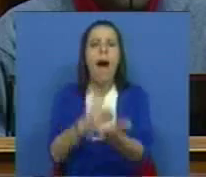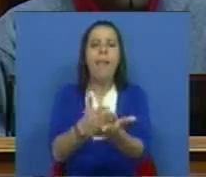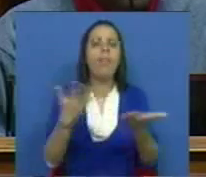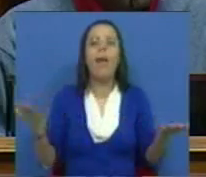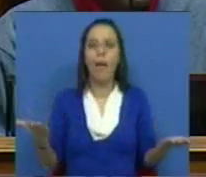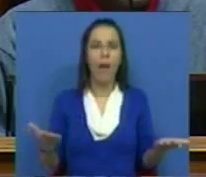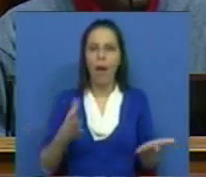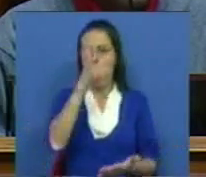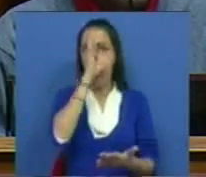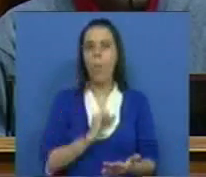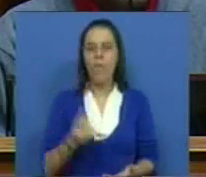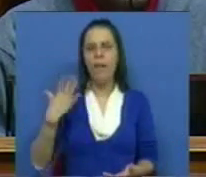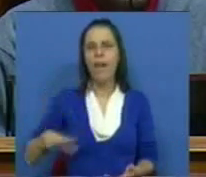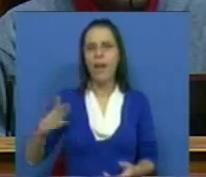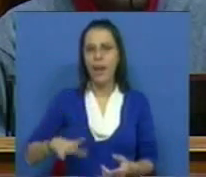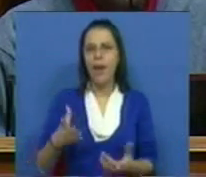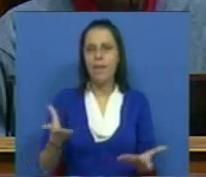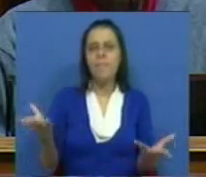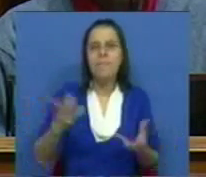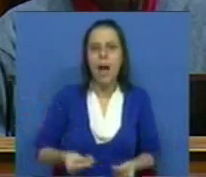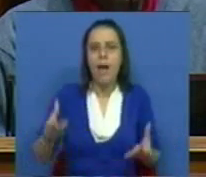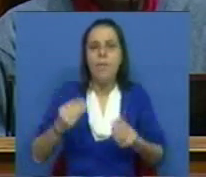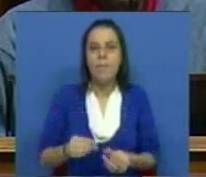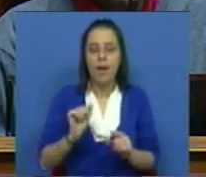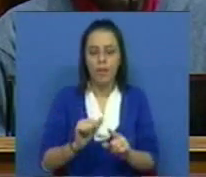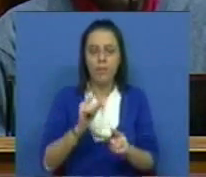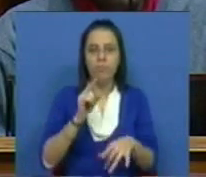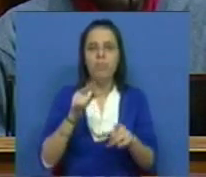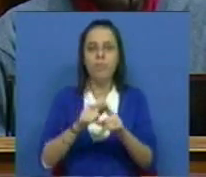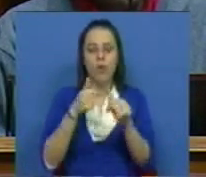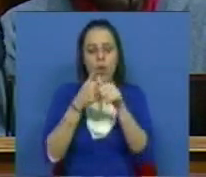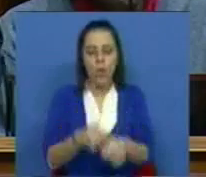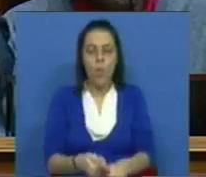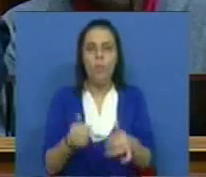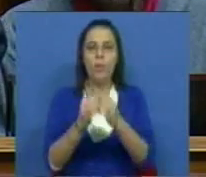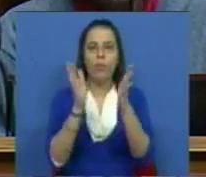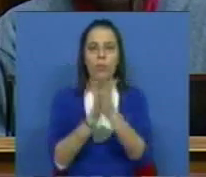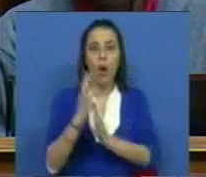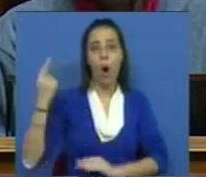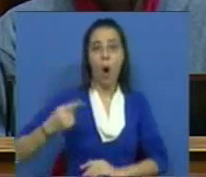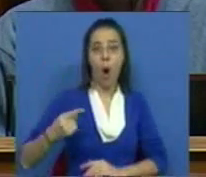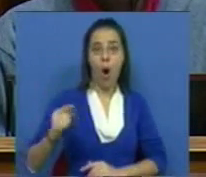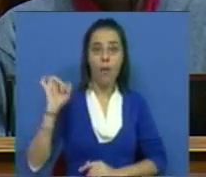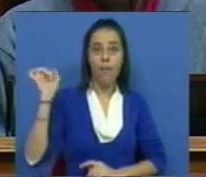onde é que o Governo quererá ainda ir no seu afã de cumprir todas as ordens vindas do